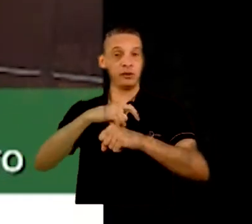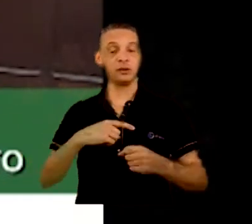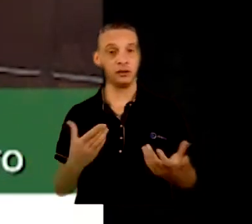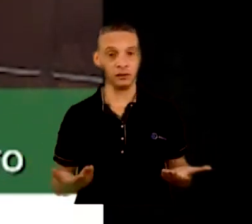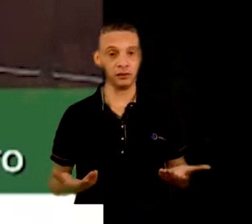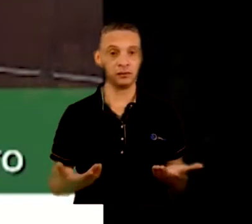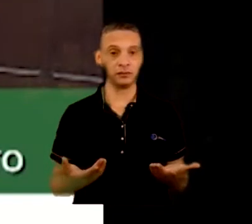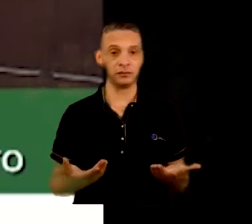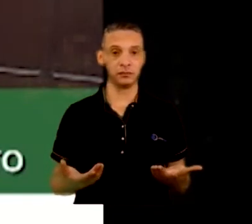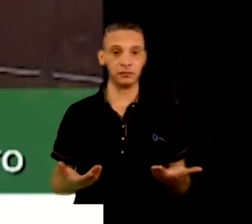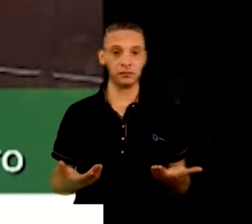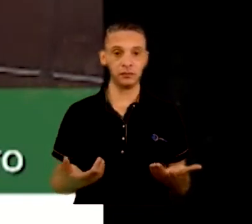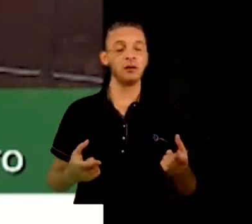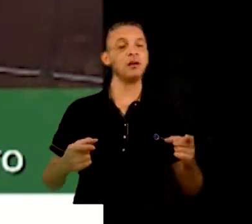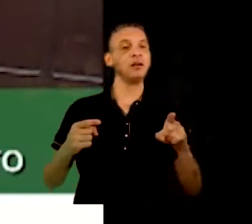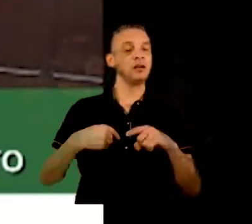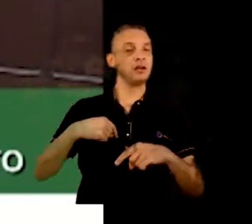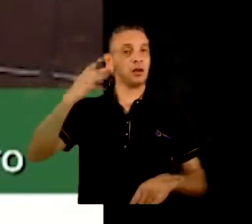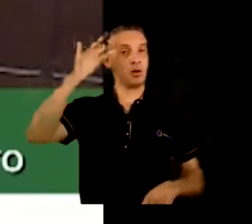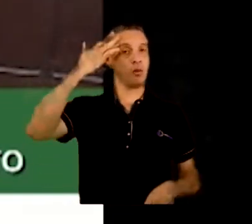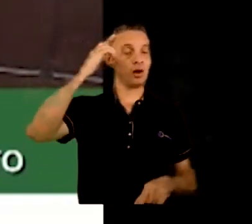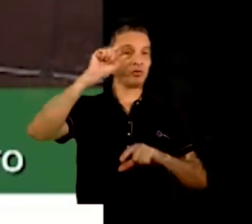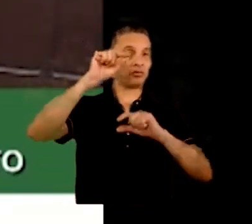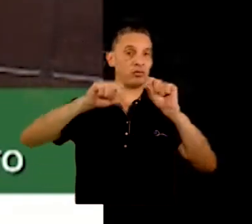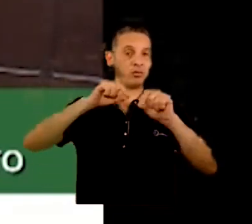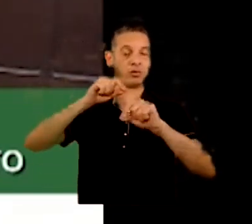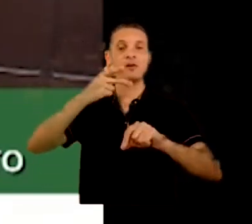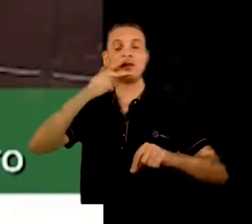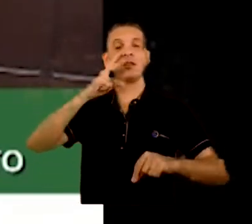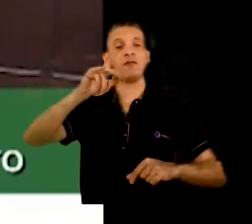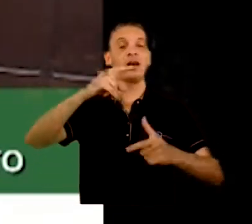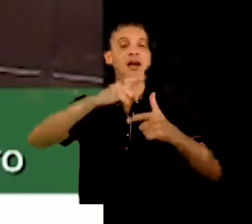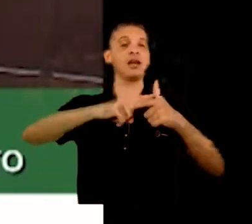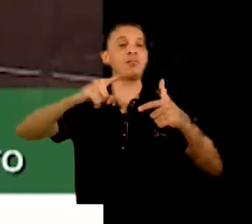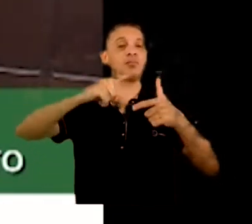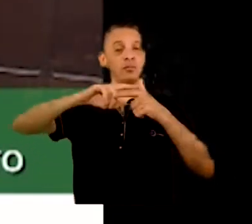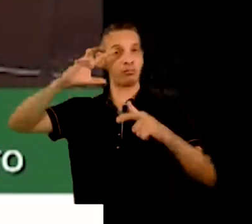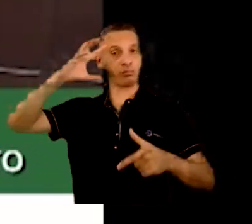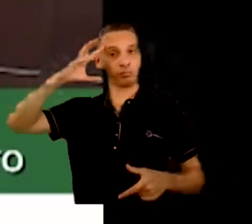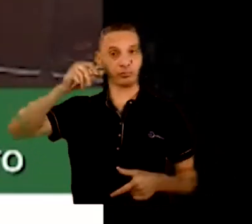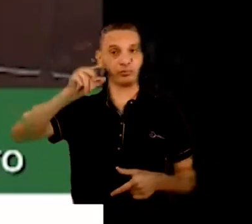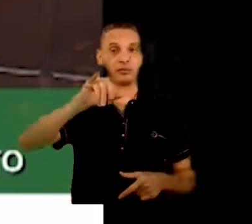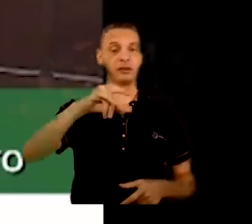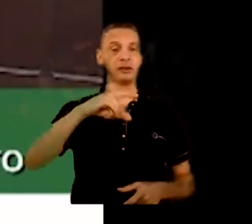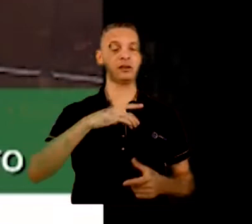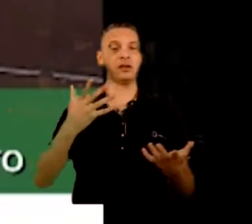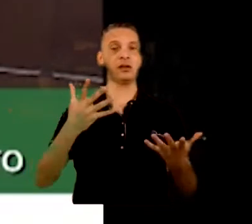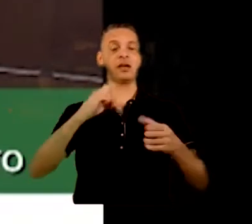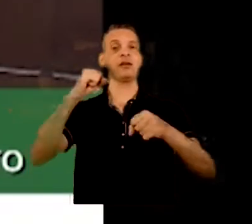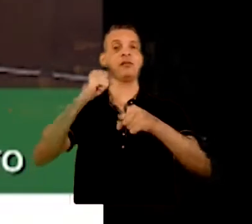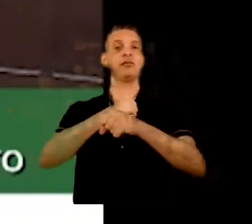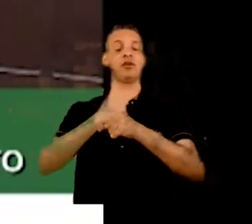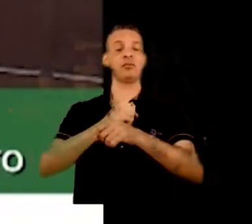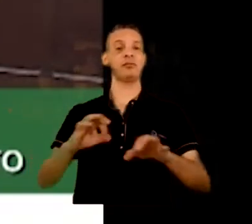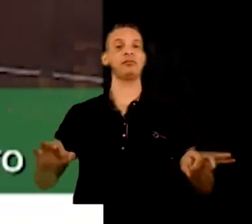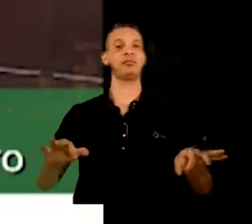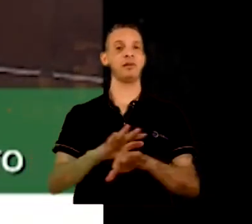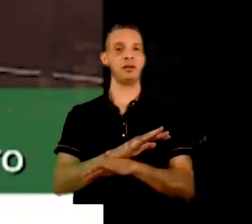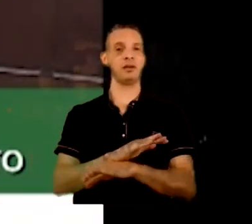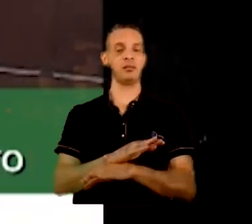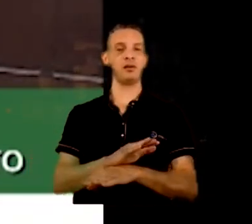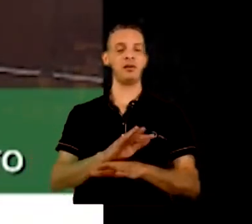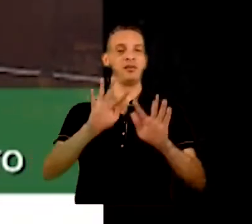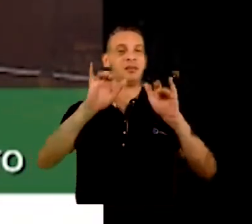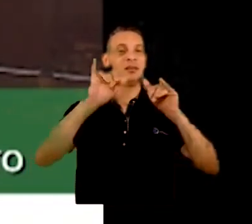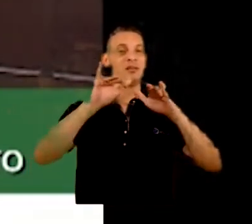E eu tenho dito na imprensa que nós vamos resolver os problemas e pretendemos concluir essa obra, não no final do mandato do prefeito